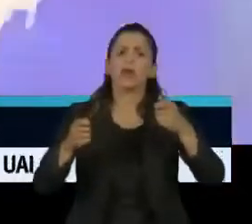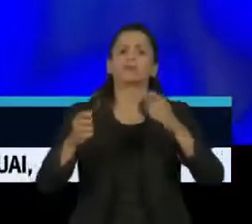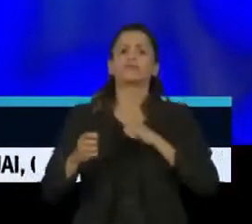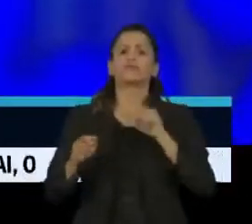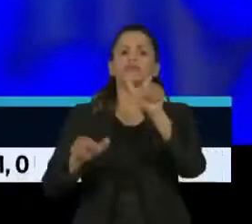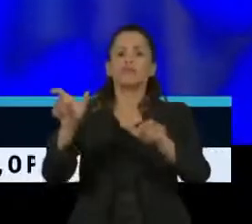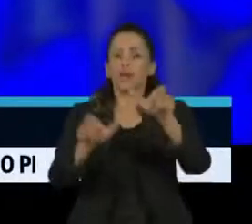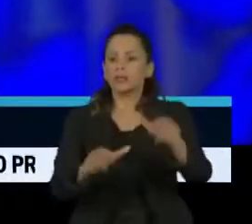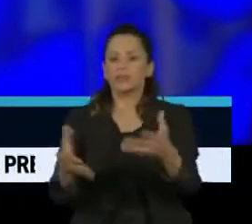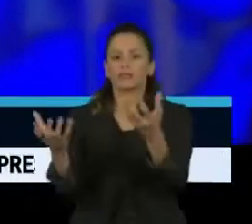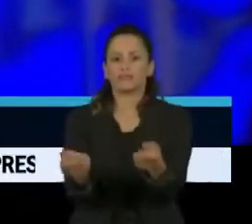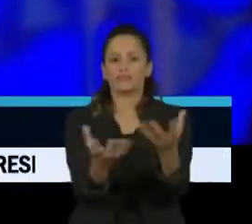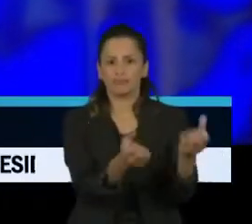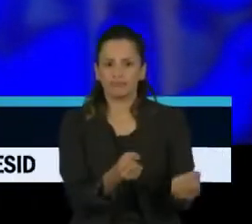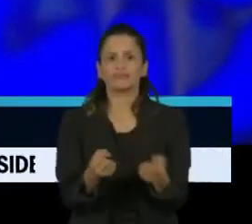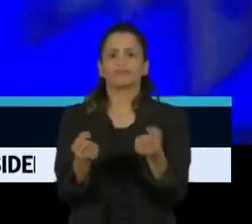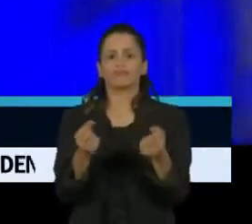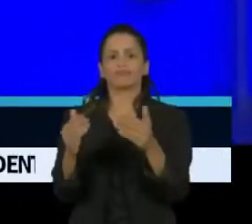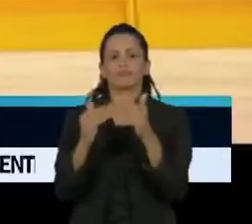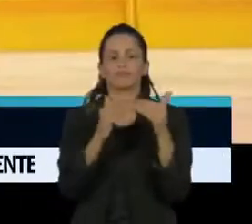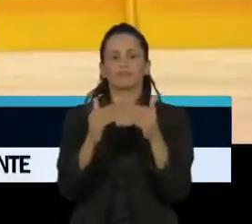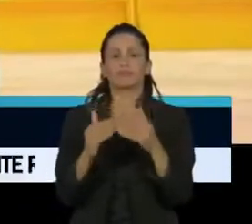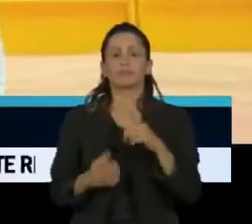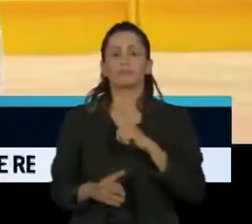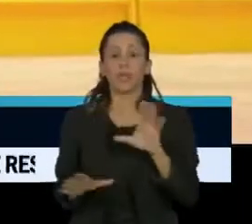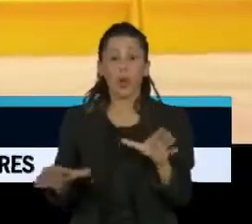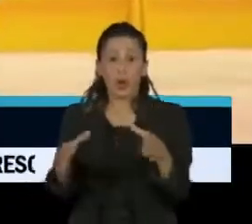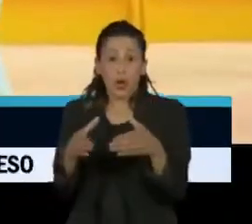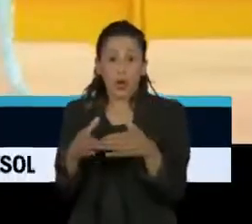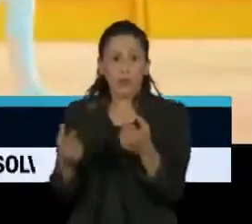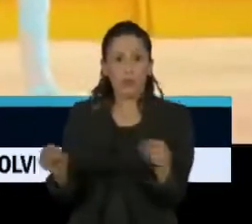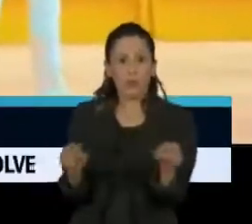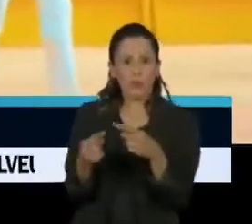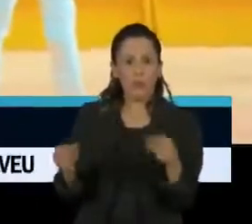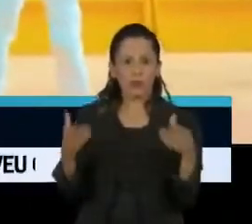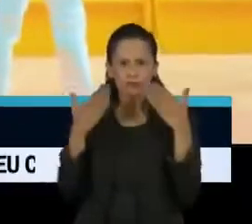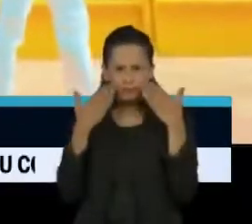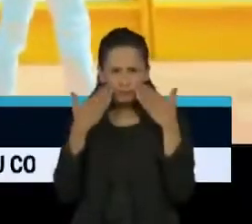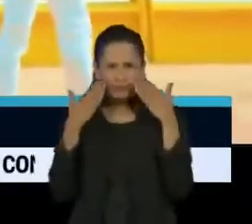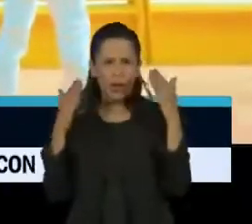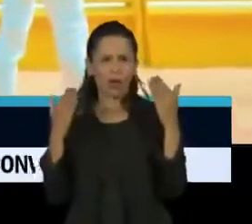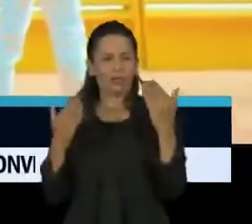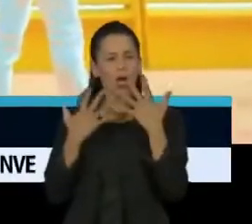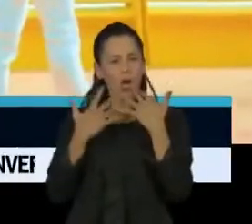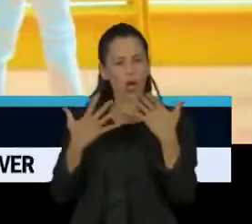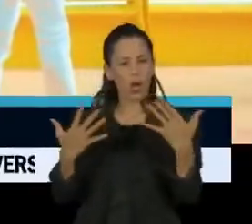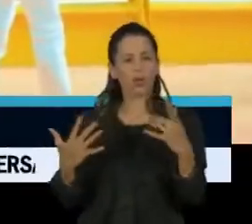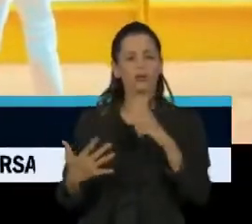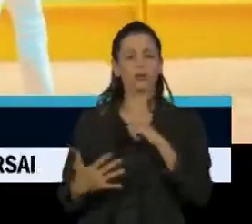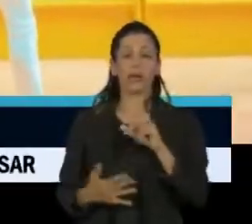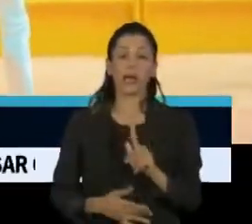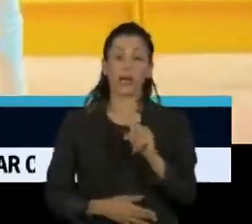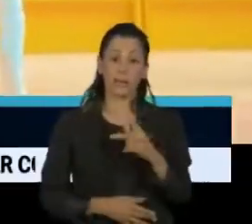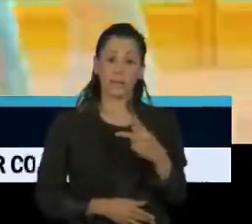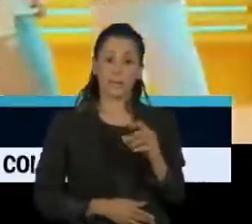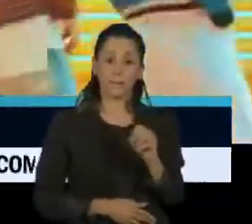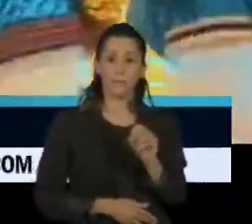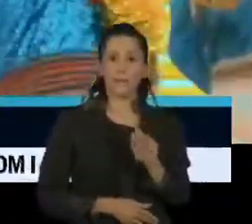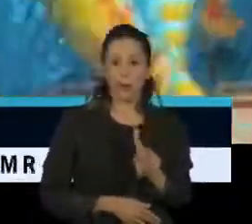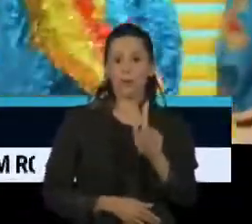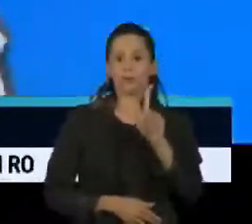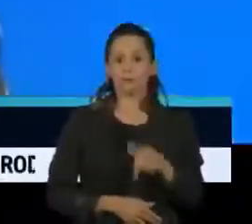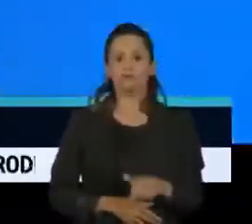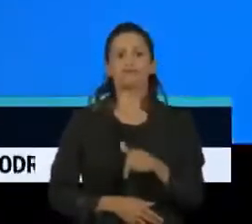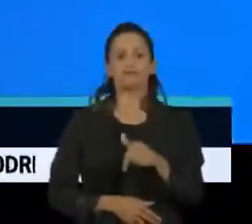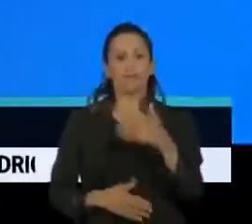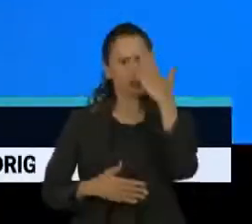As músicas animadas e clipes que esbanjam elementos visuais são a chave para o sucesso do K-pop. O estilo